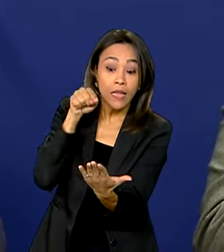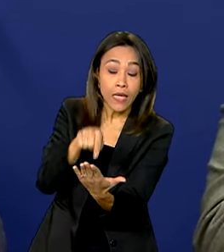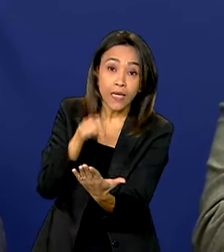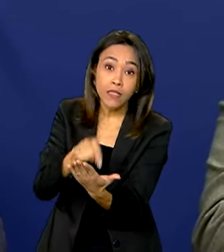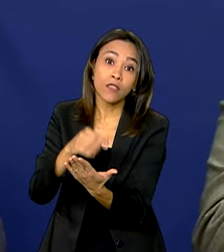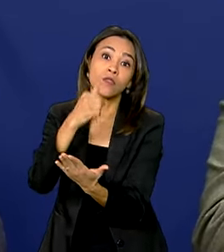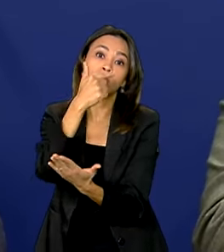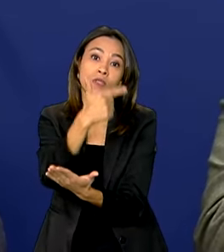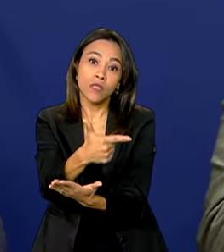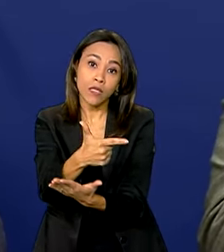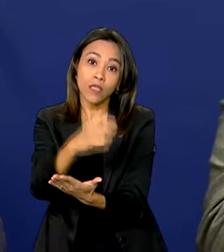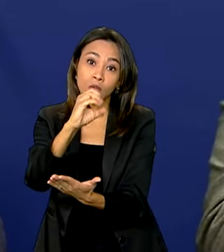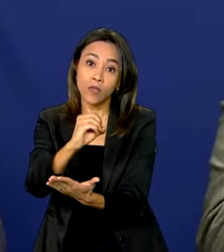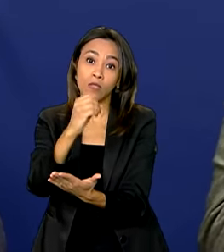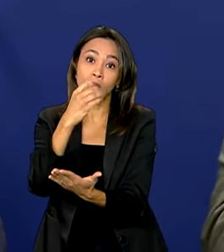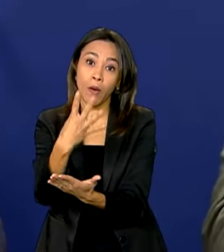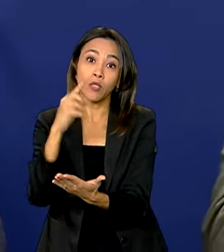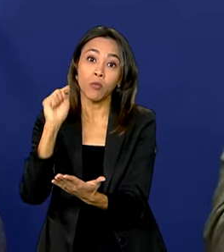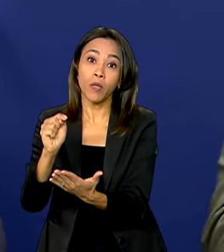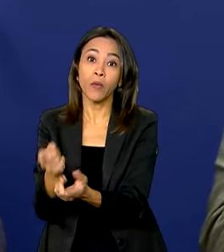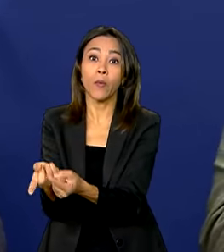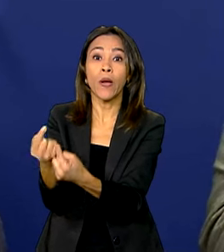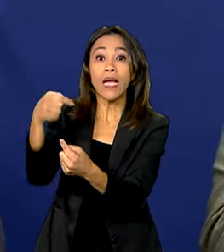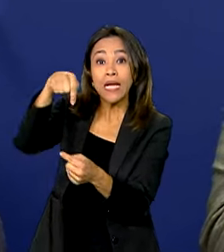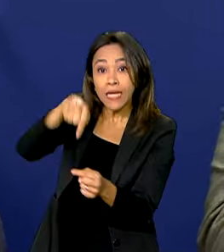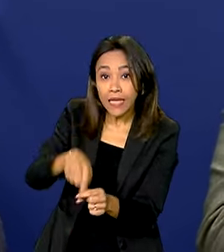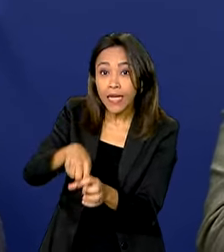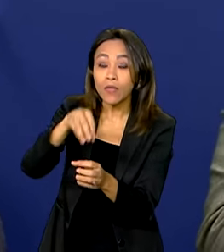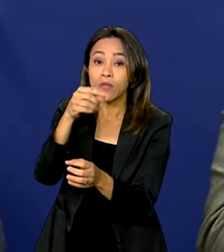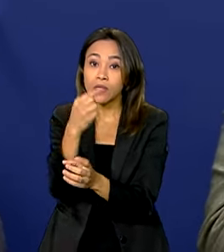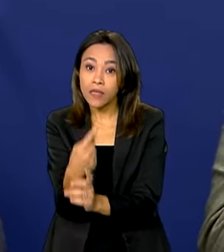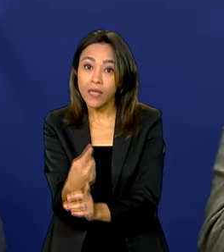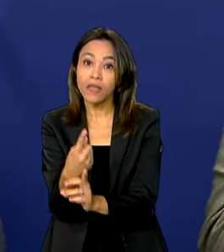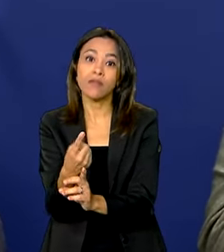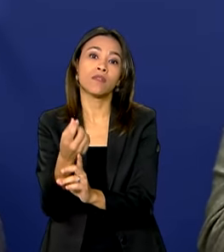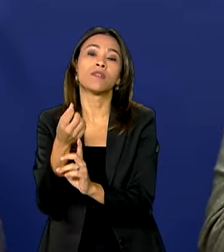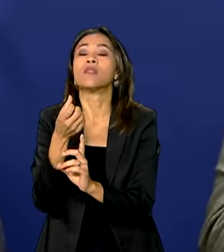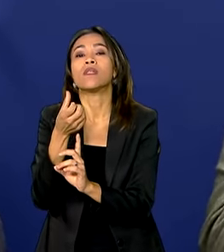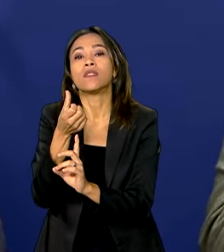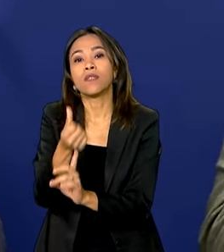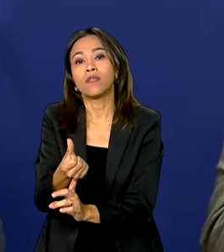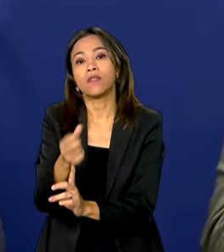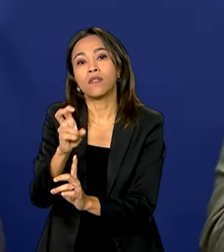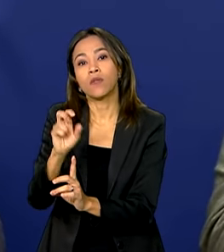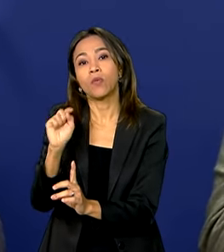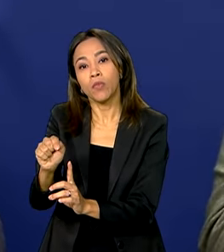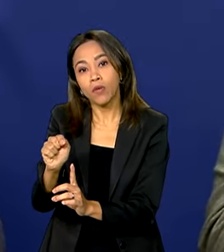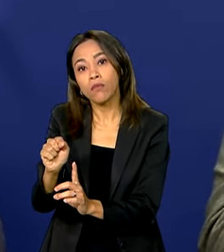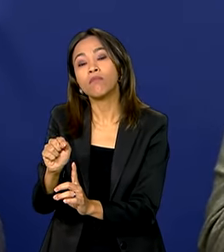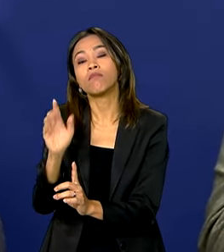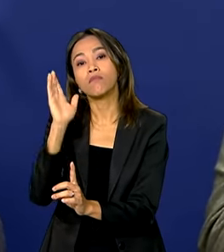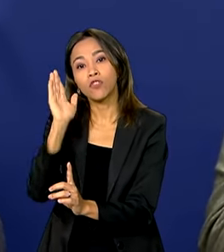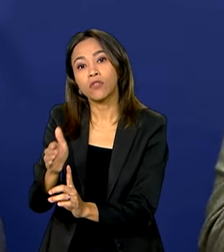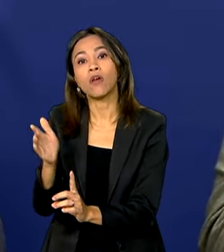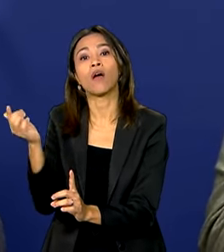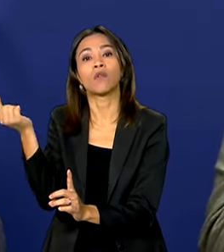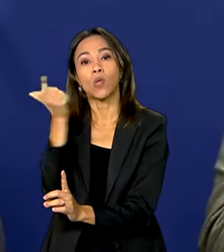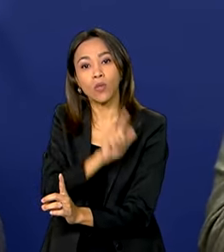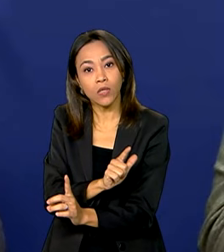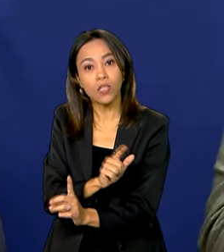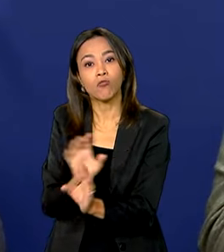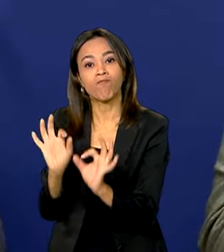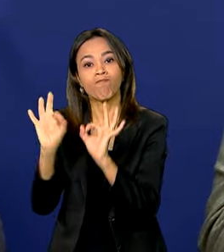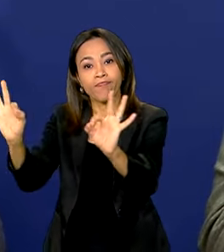mil cadastros aprovados, 165.500 já confirmaram os dados. E